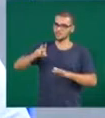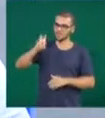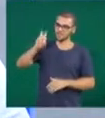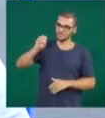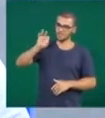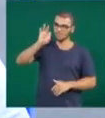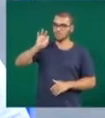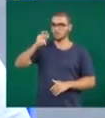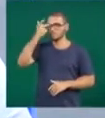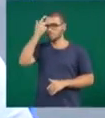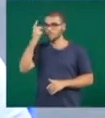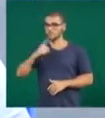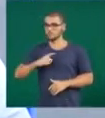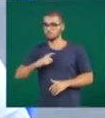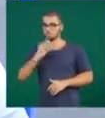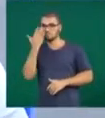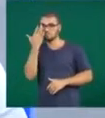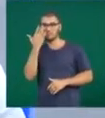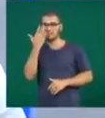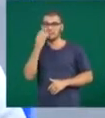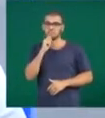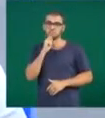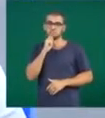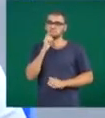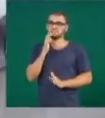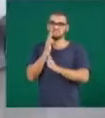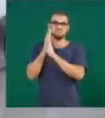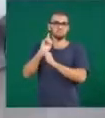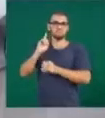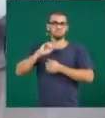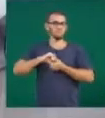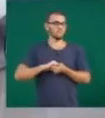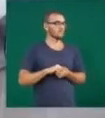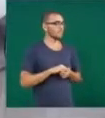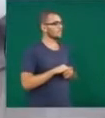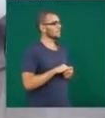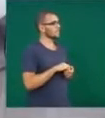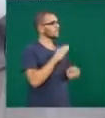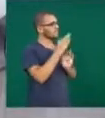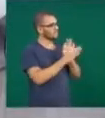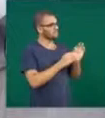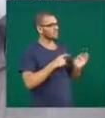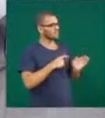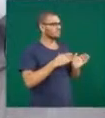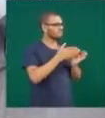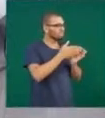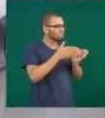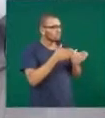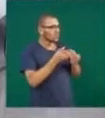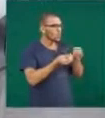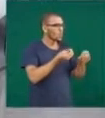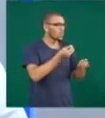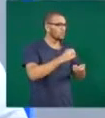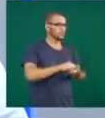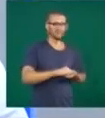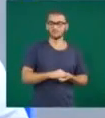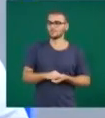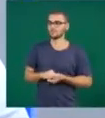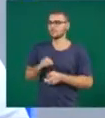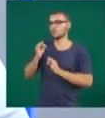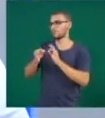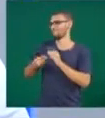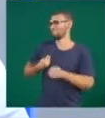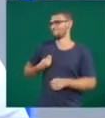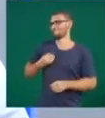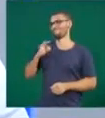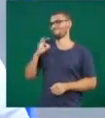doença ainda nem tem o diagnóstico. O tratamento, ele tem uma duração média? O tratamento é